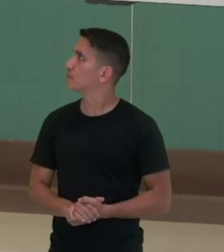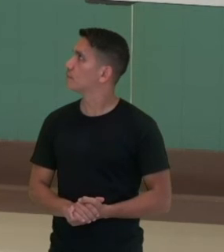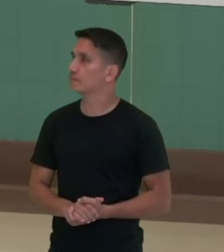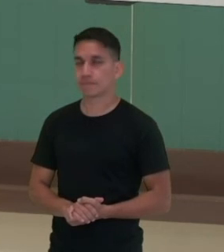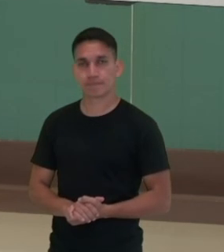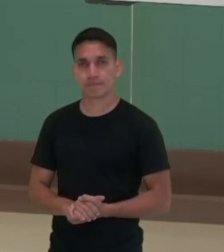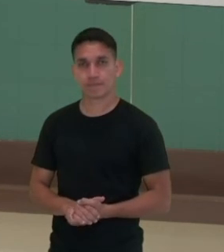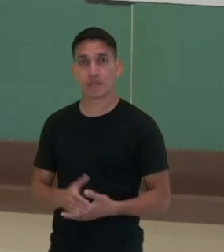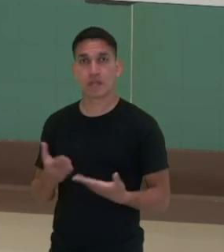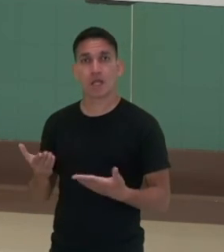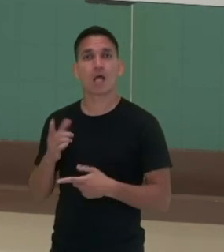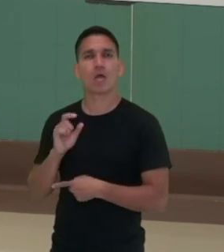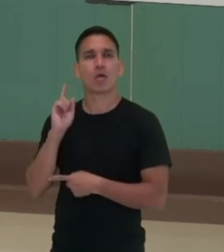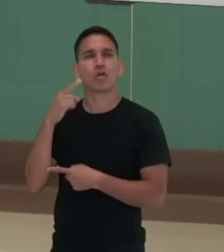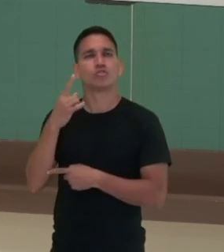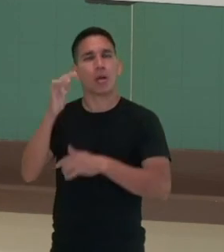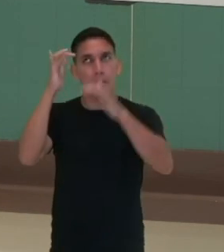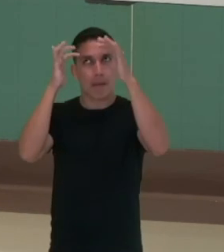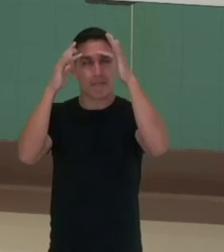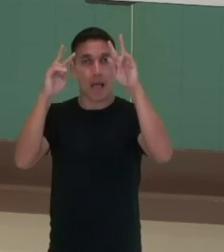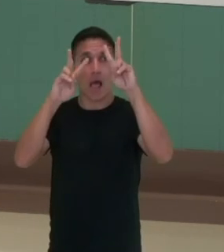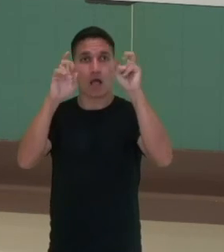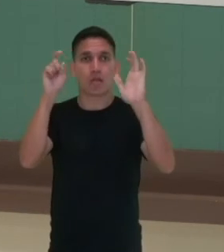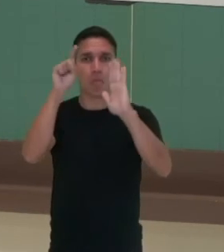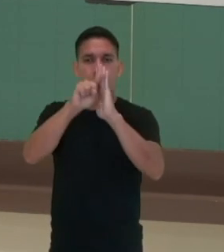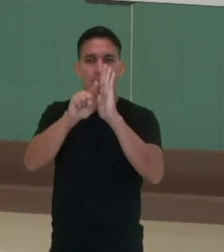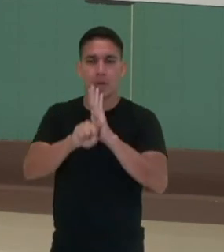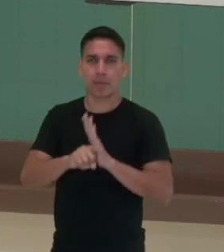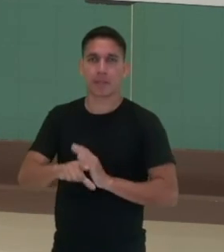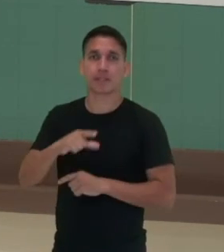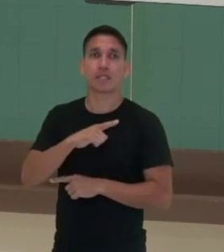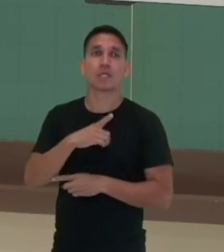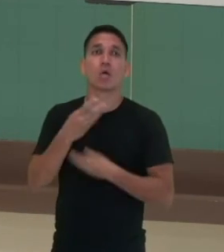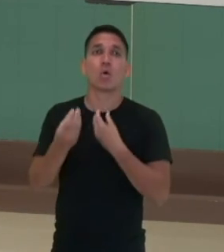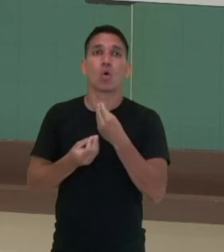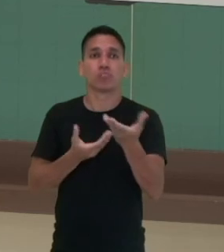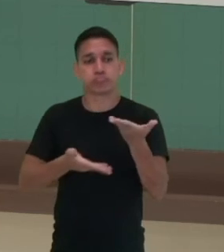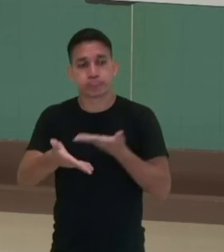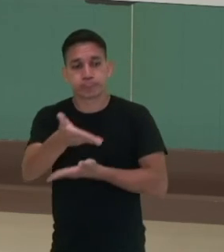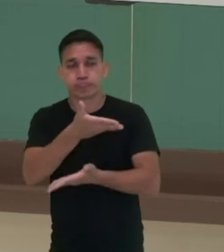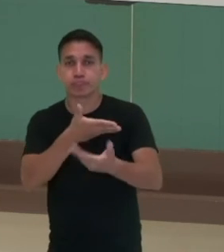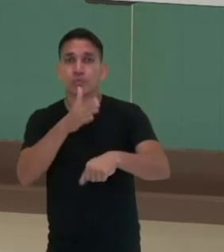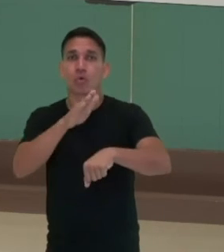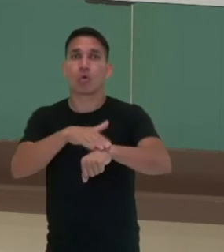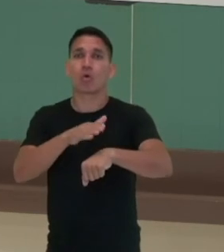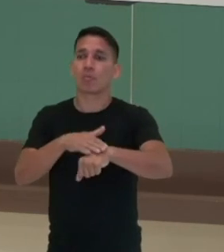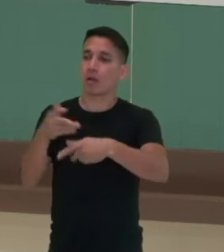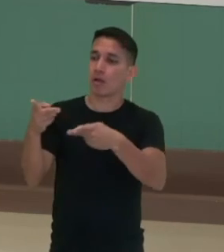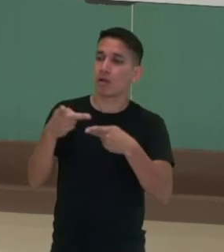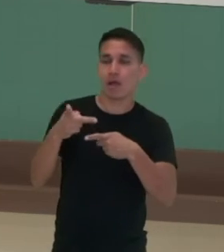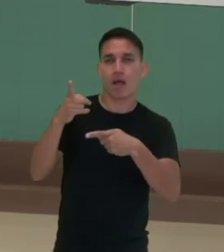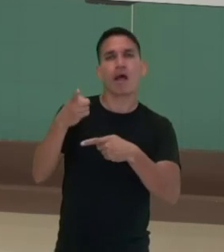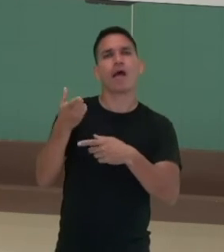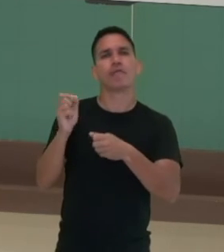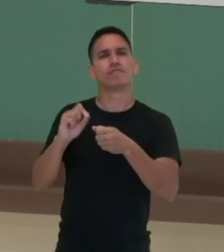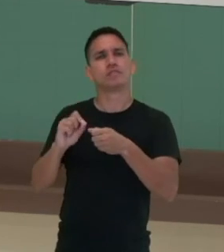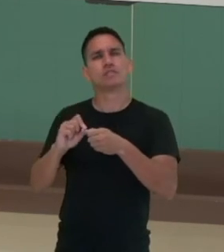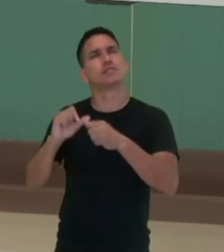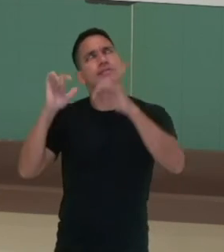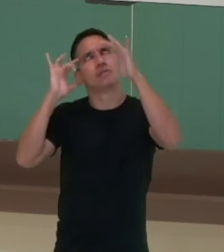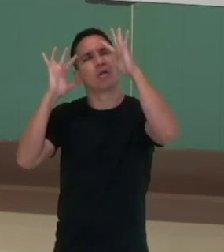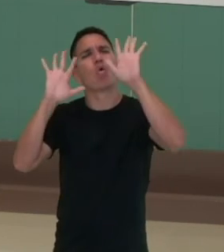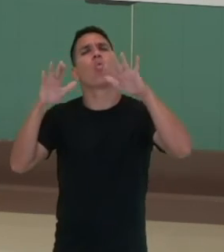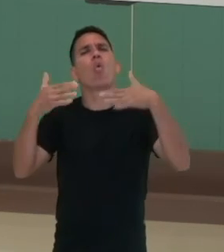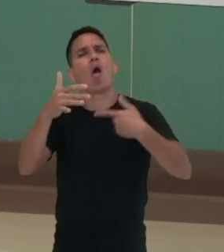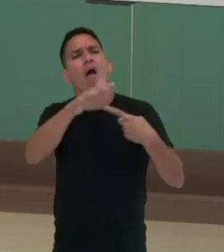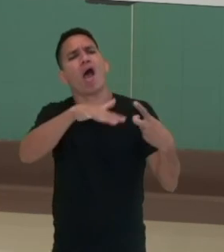Então, a gente tem que pensar um pouquinho sobre essas questões, né? Te convidamos aí a fazer a reflexão. Quais são